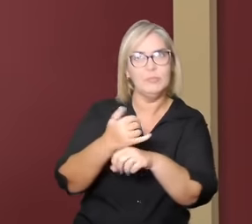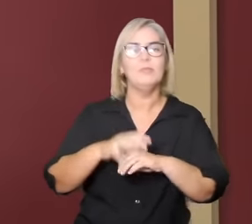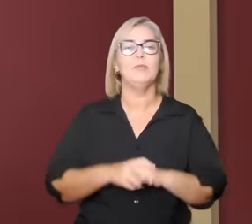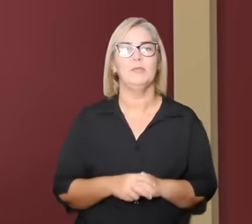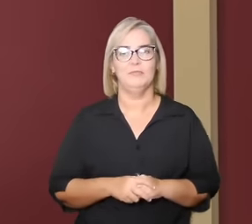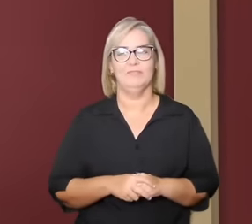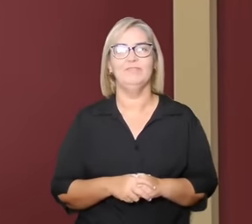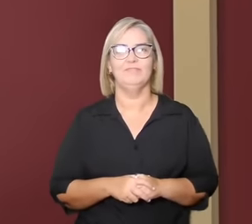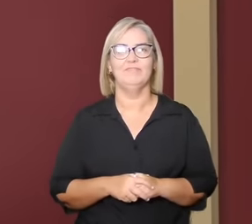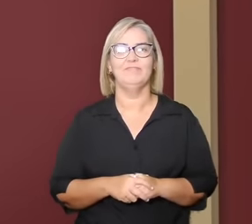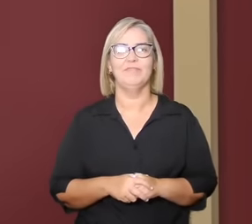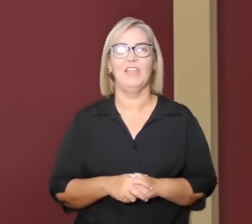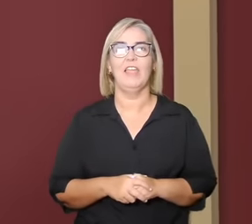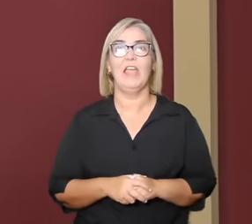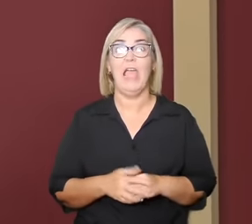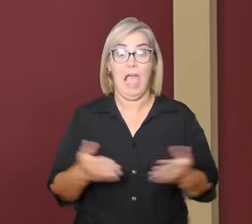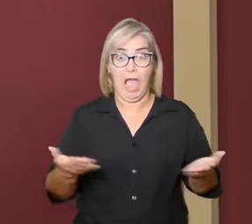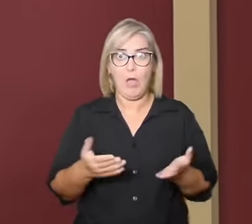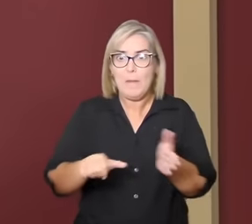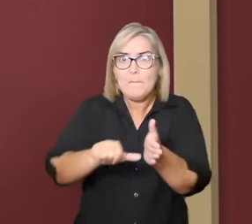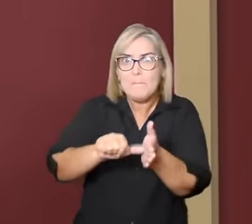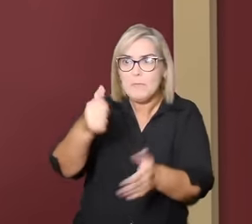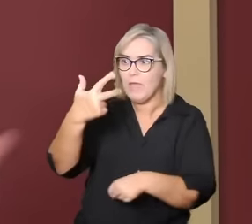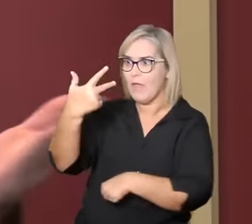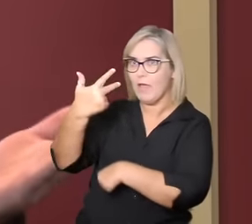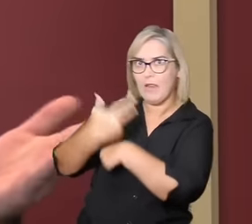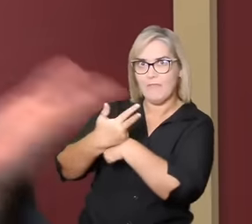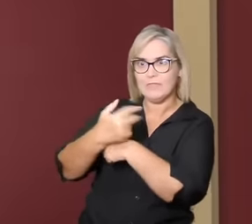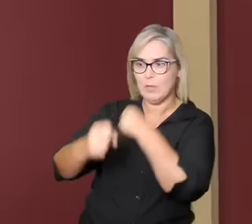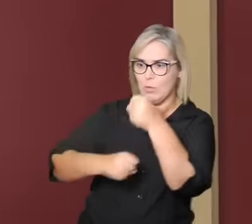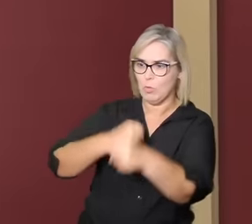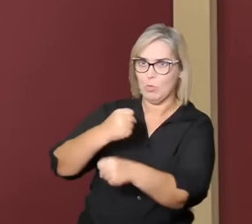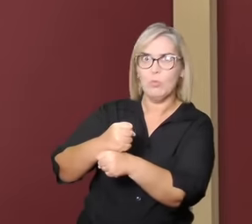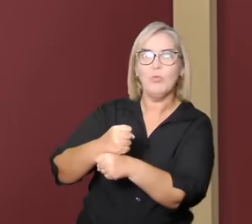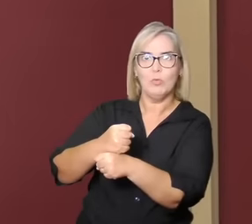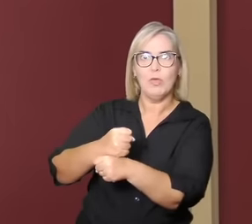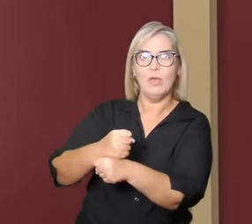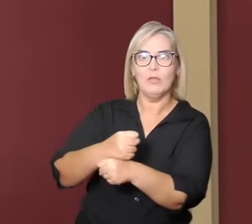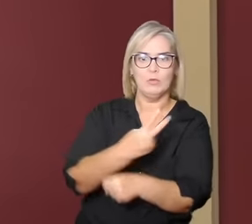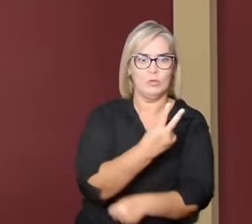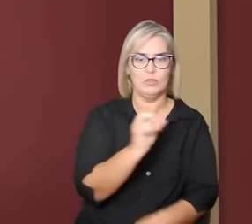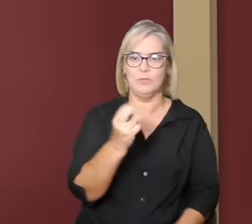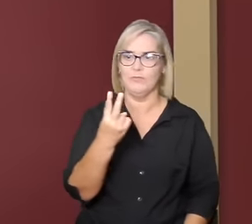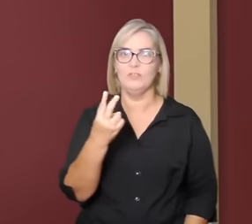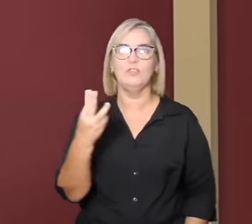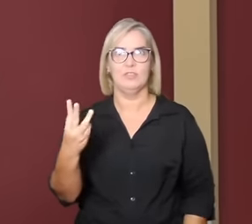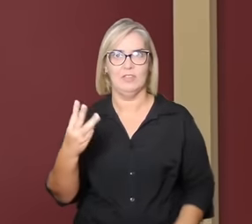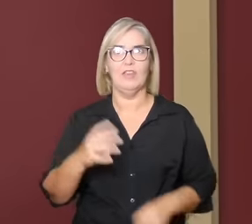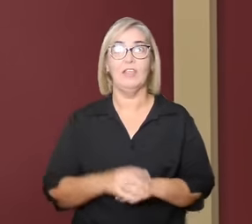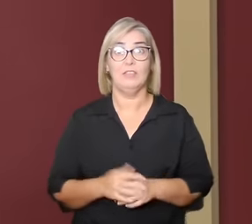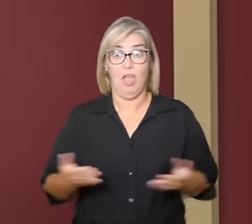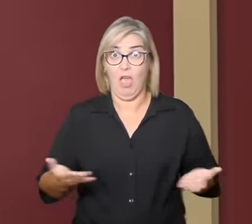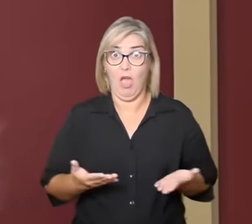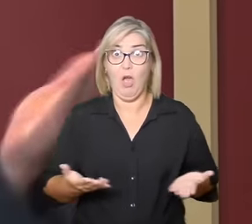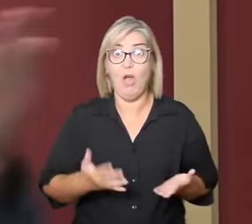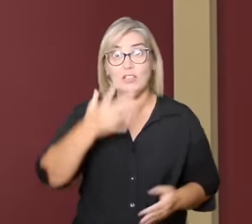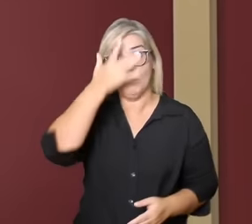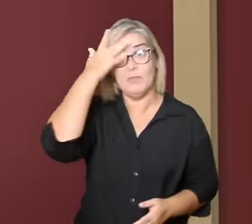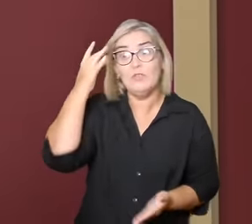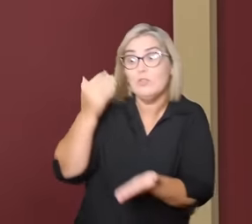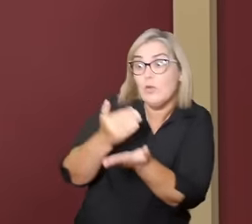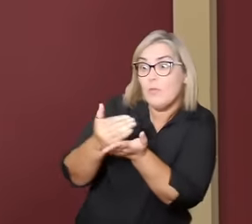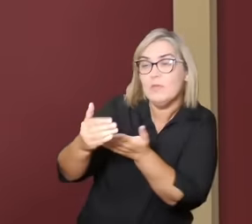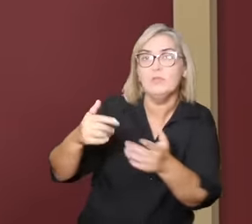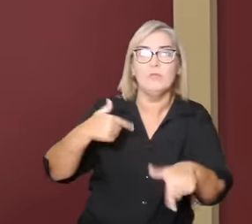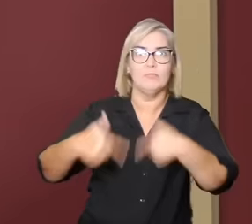É a primeira gravação do ano 20, do nosso vigésimo ano. E tem gente que está aqui desde o dia 1. Tem gente que começou a trabalhar hoje no Café Filosófico. Agradecer também